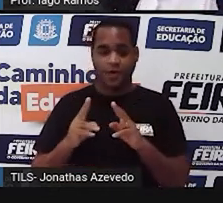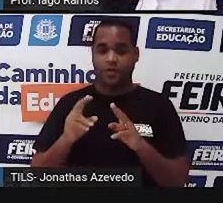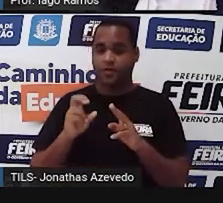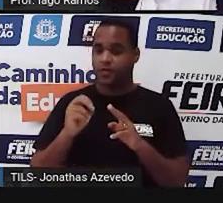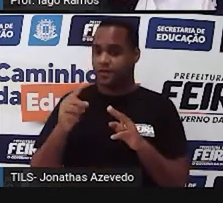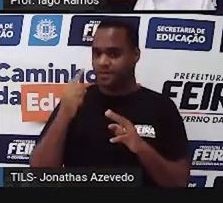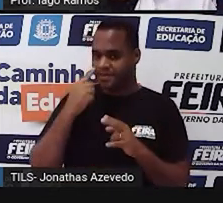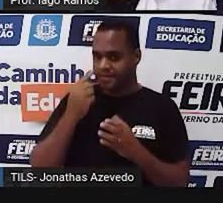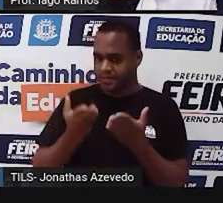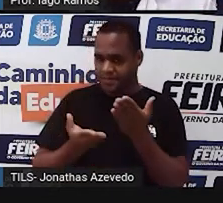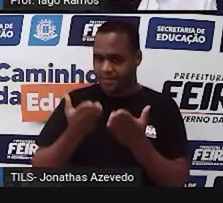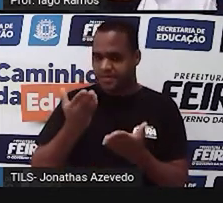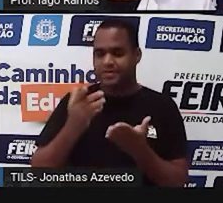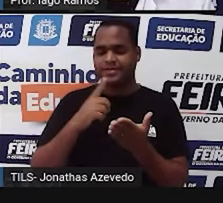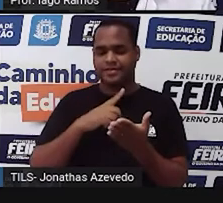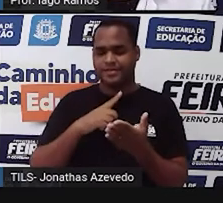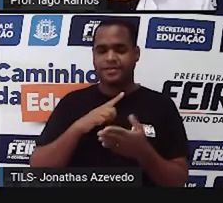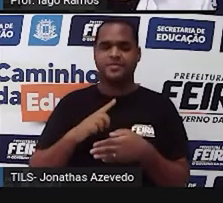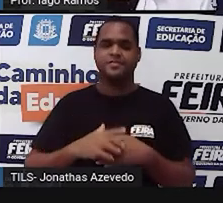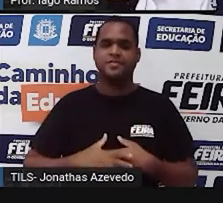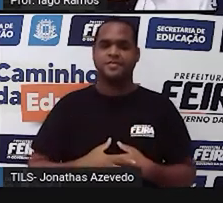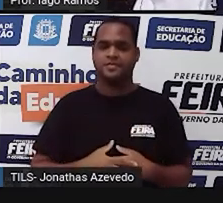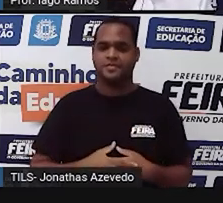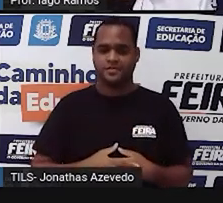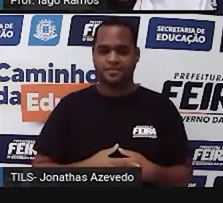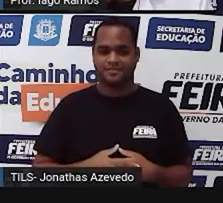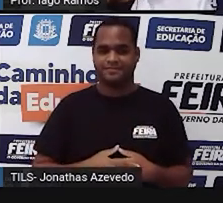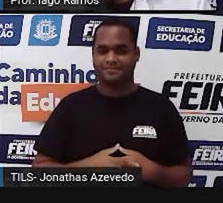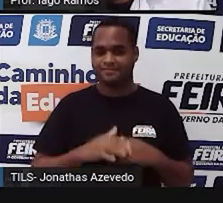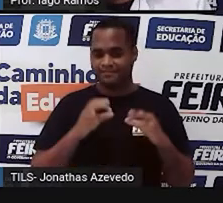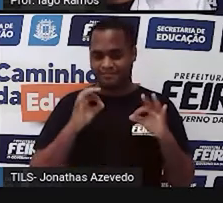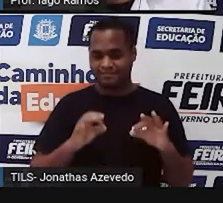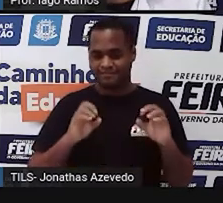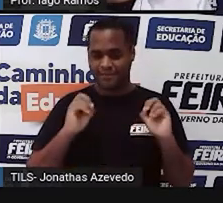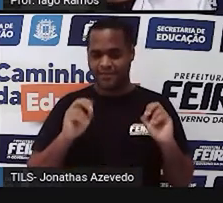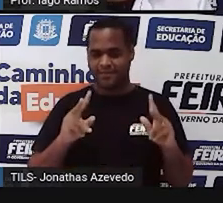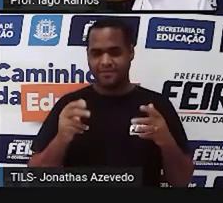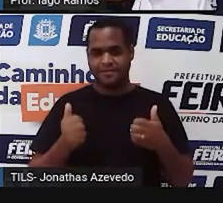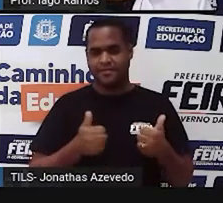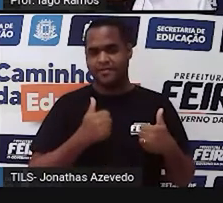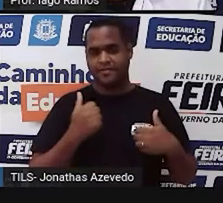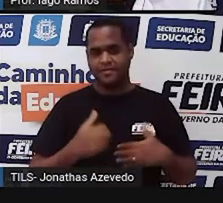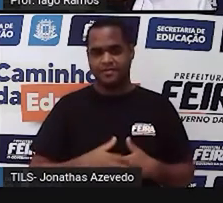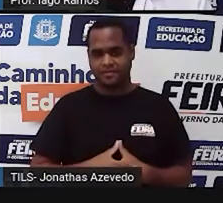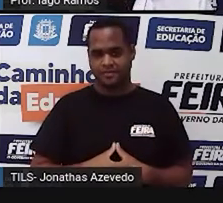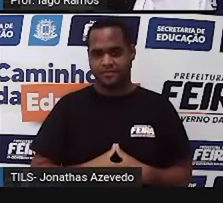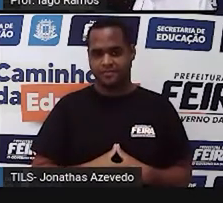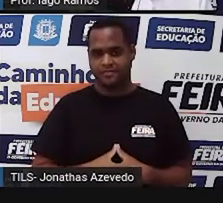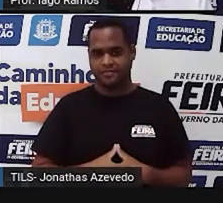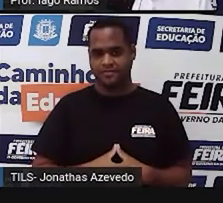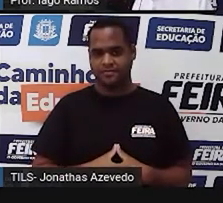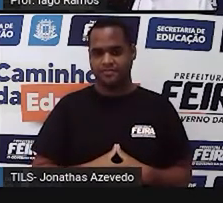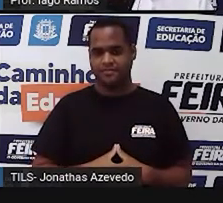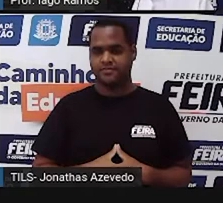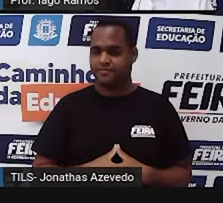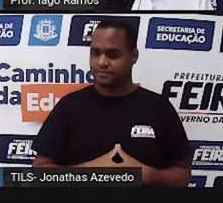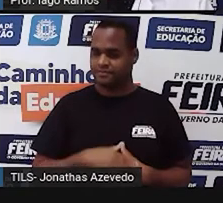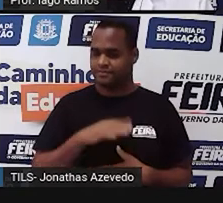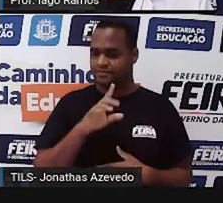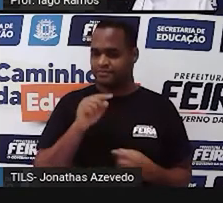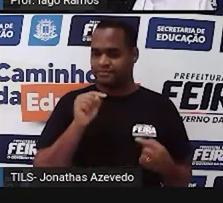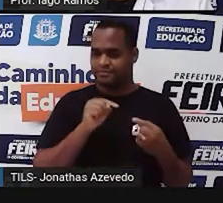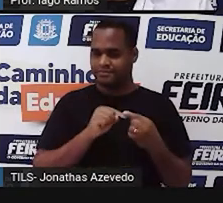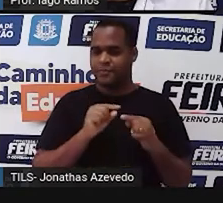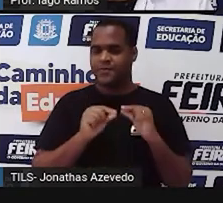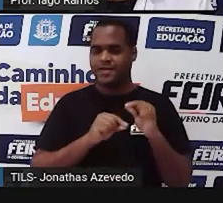balança de dois pratos, a balança analítica. Certo? Bom, e o material é